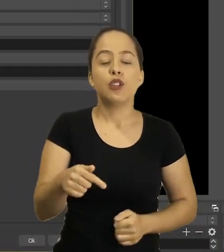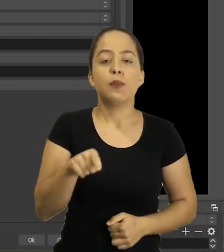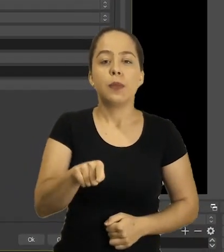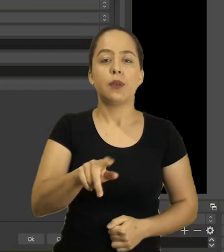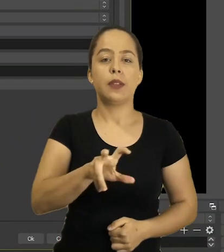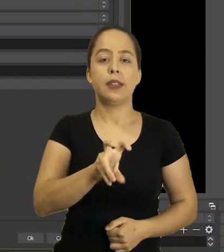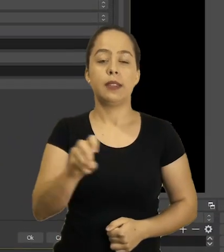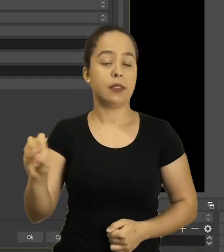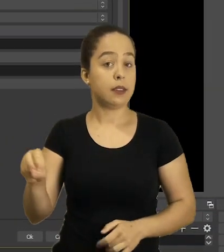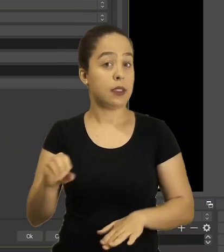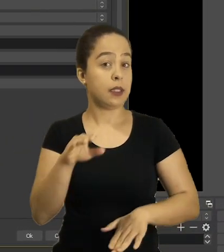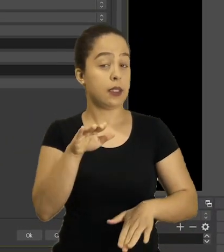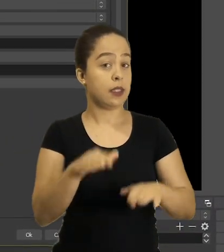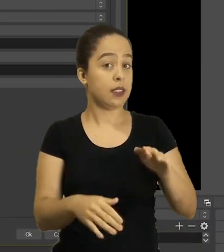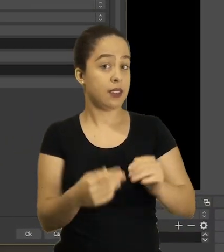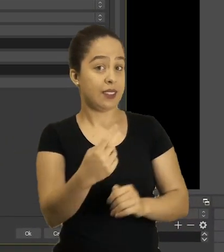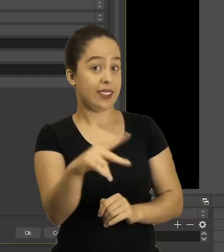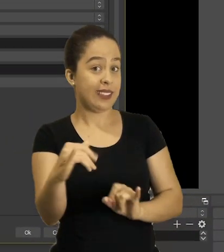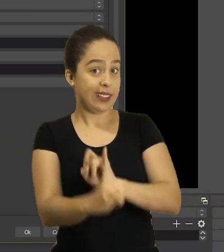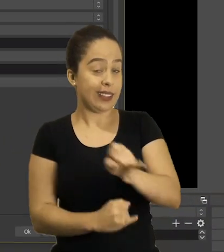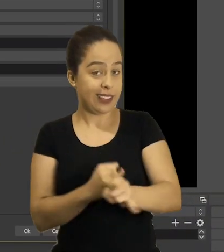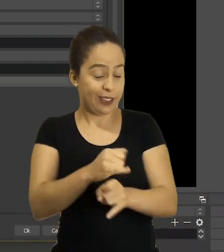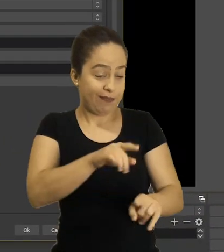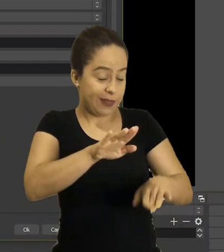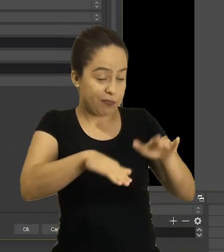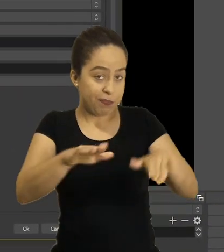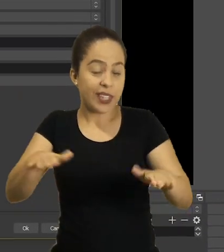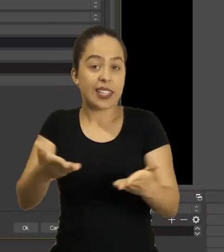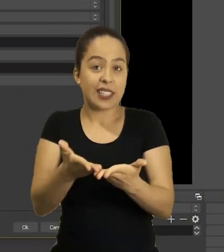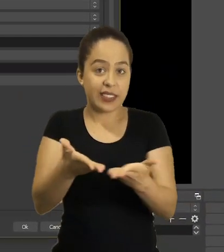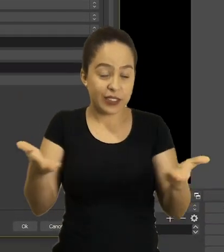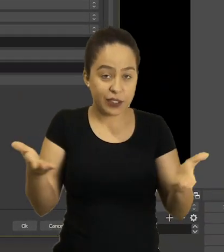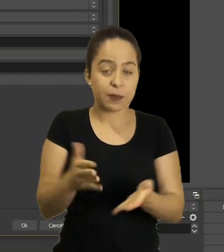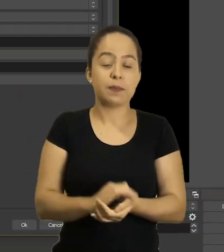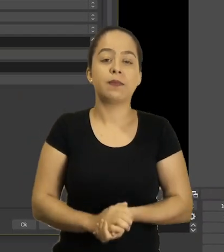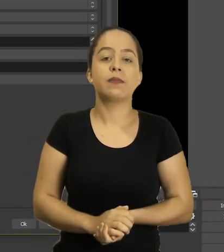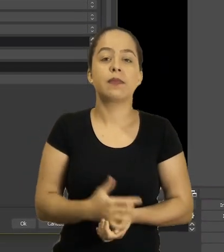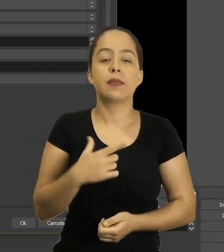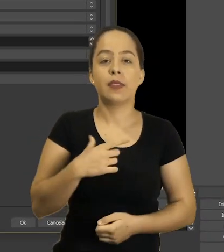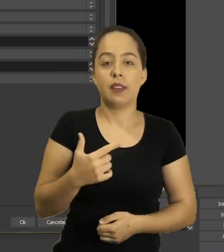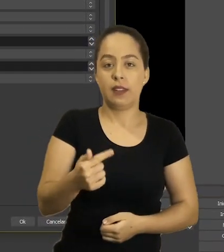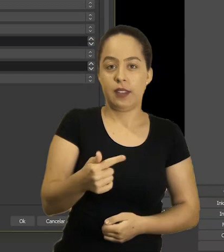Minha configuração aqui é 7500, mas vai depender da internet de vocês.